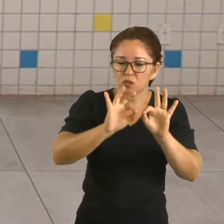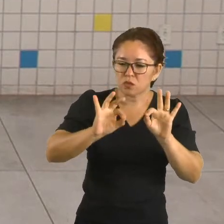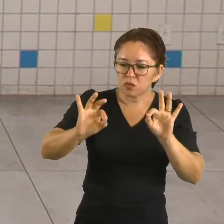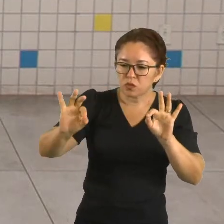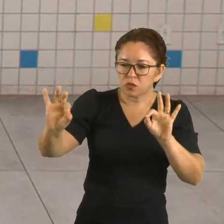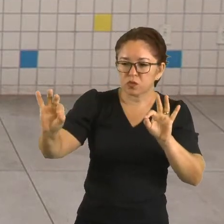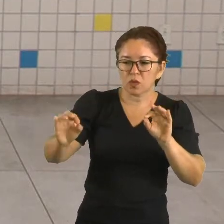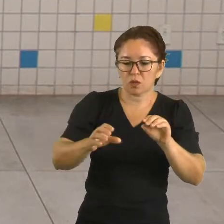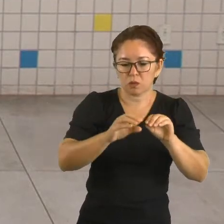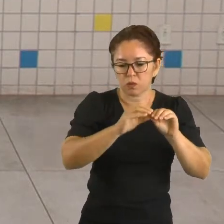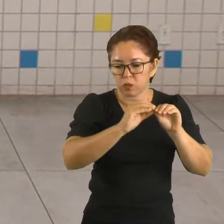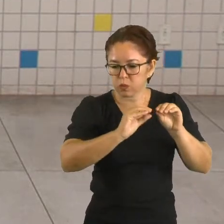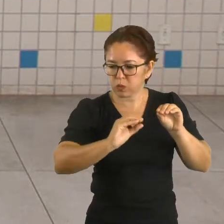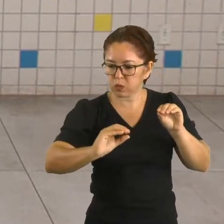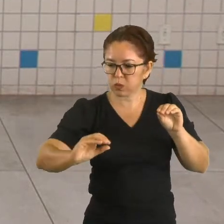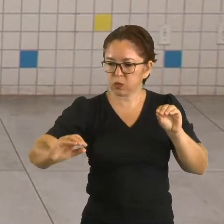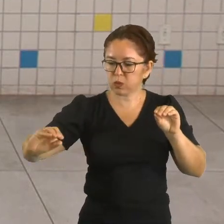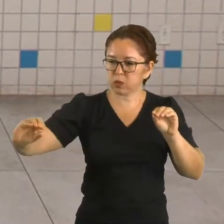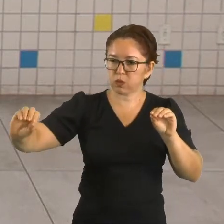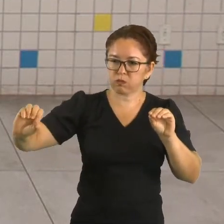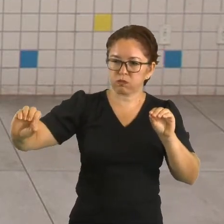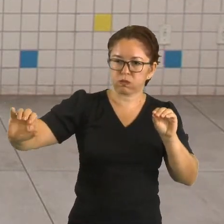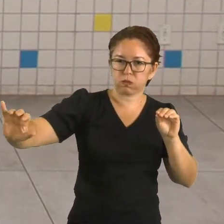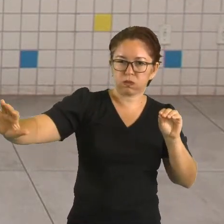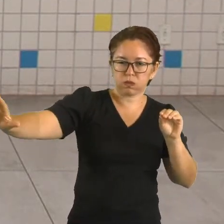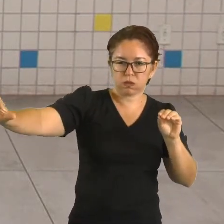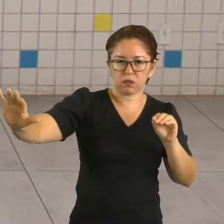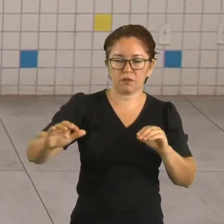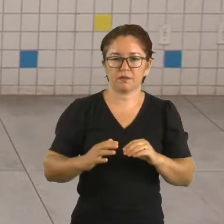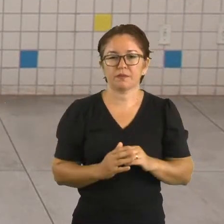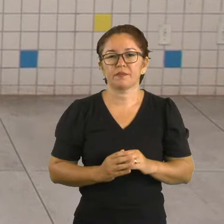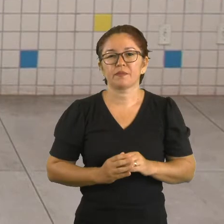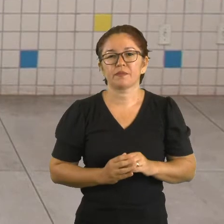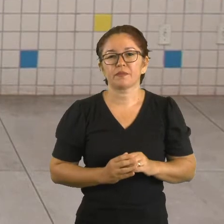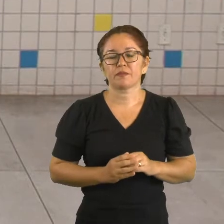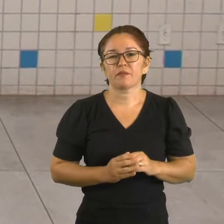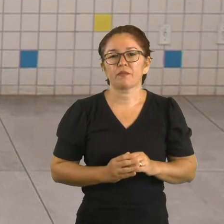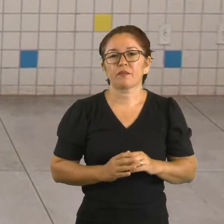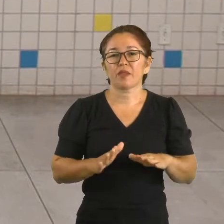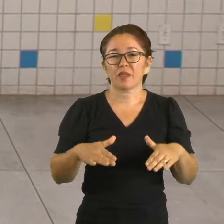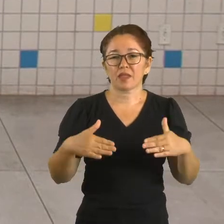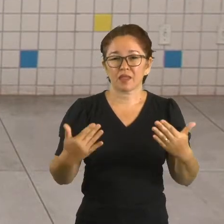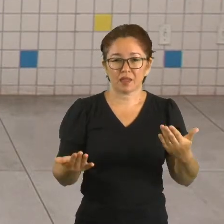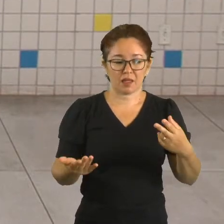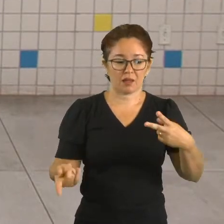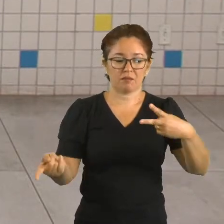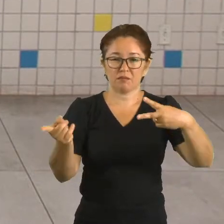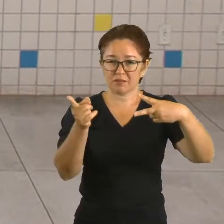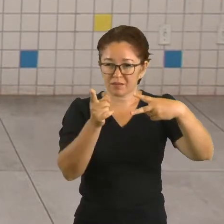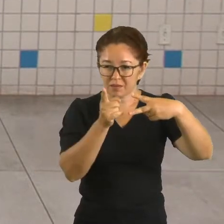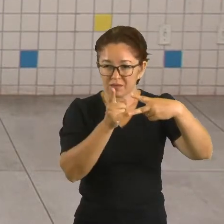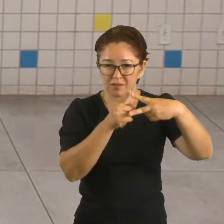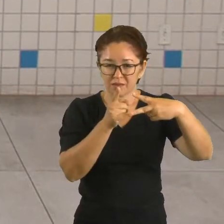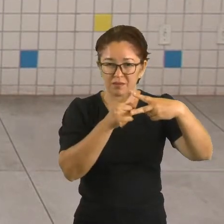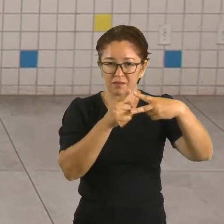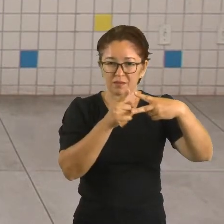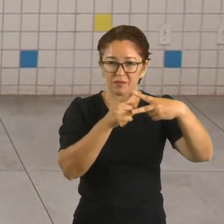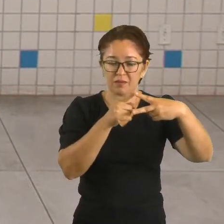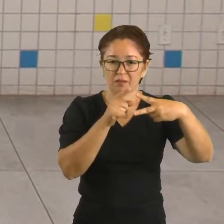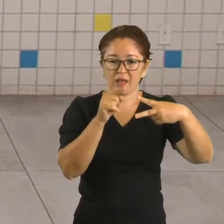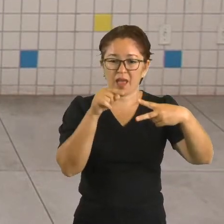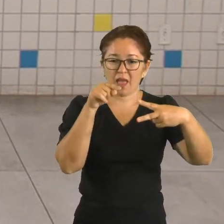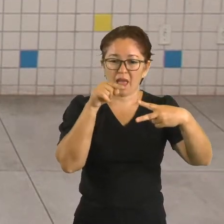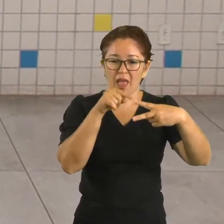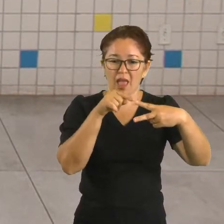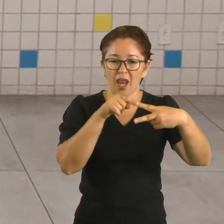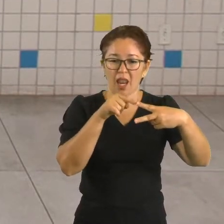depende da elasticidade do meio que ela vai se propagar. Por isso, não é capaz de propagar-se no vácuo. Ou seja, no